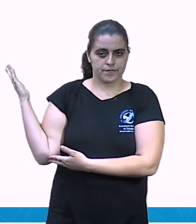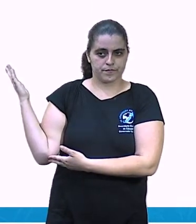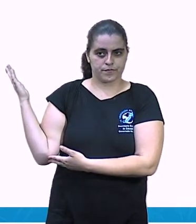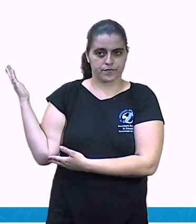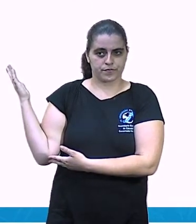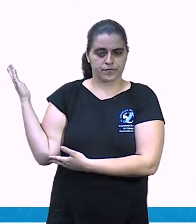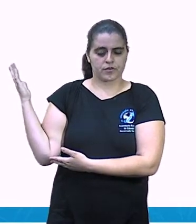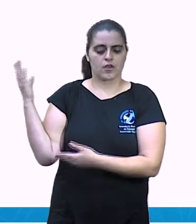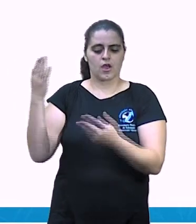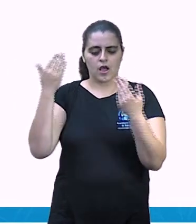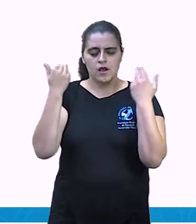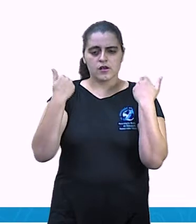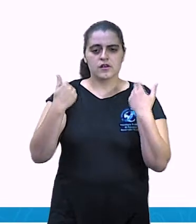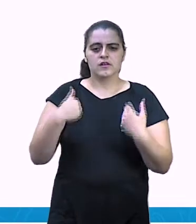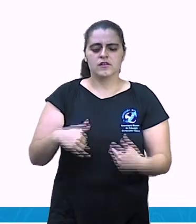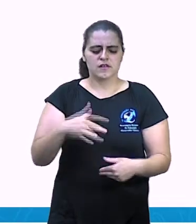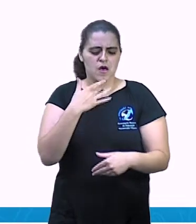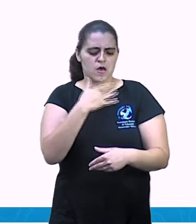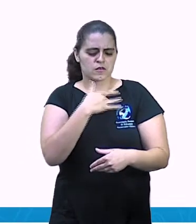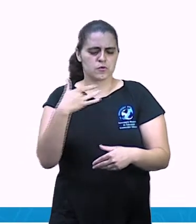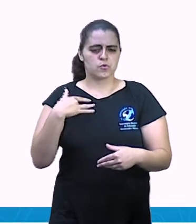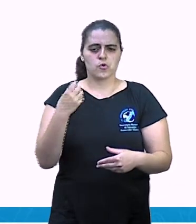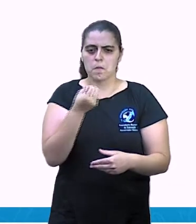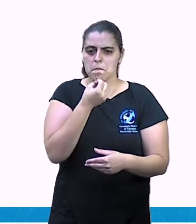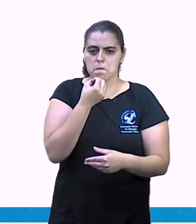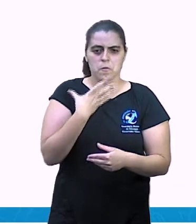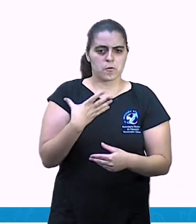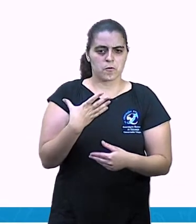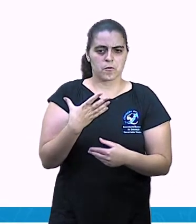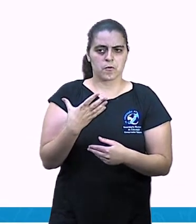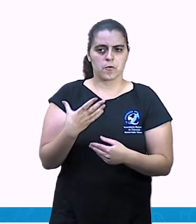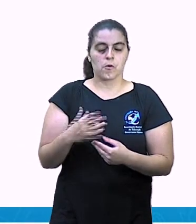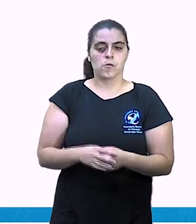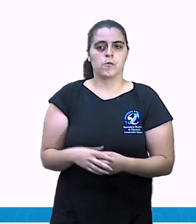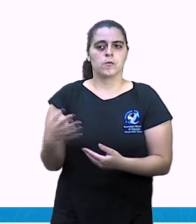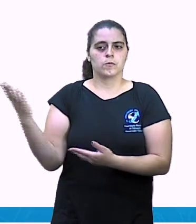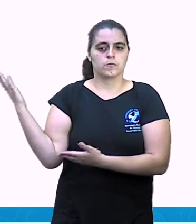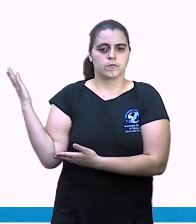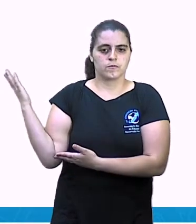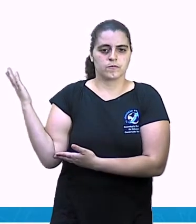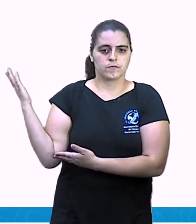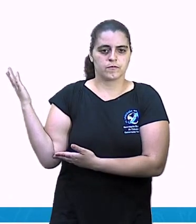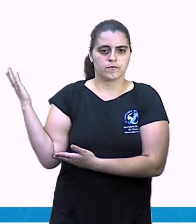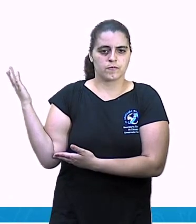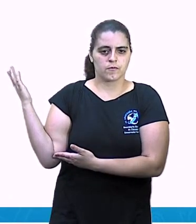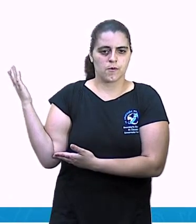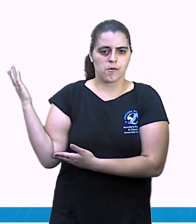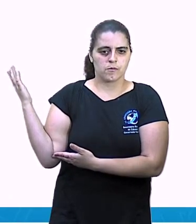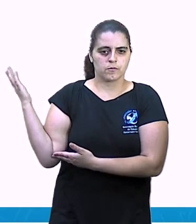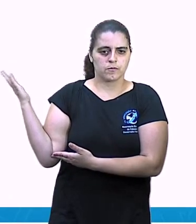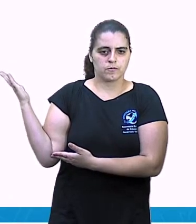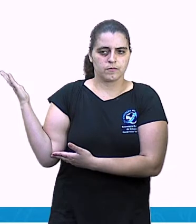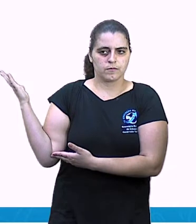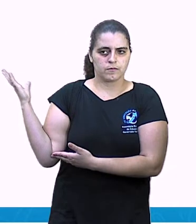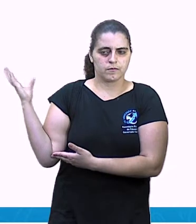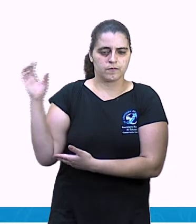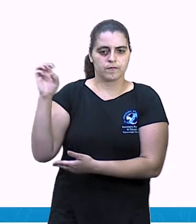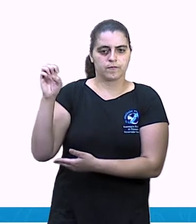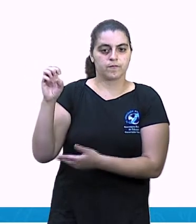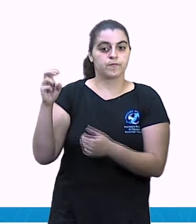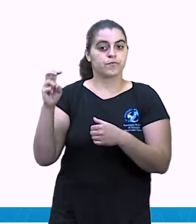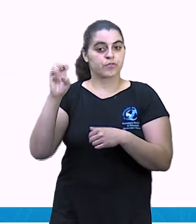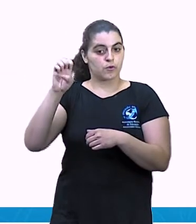Então, está, ele vai me falar um estado dentro da frase. Está é um